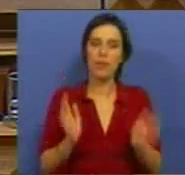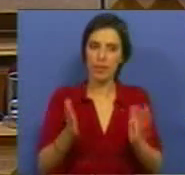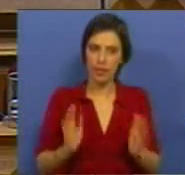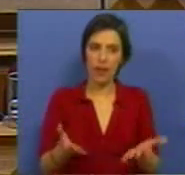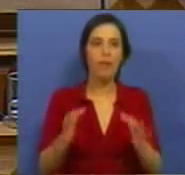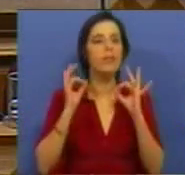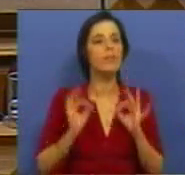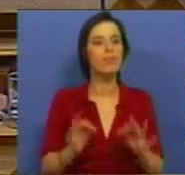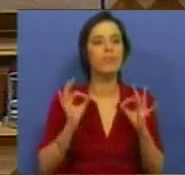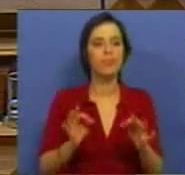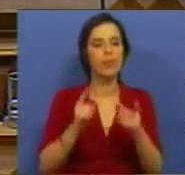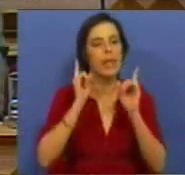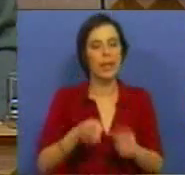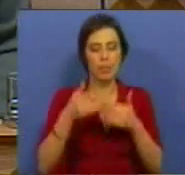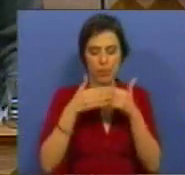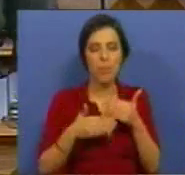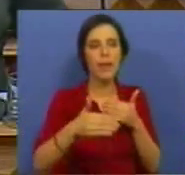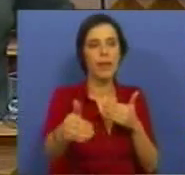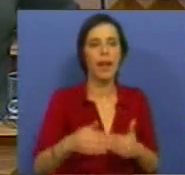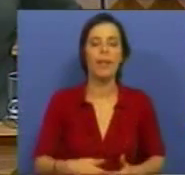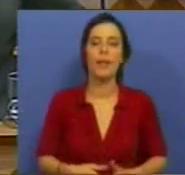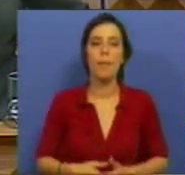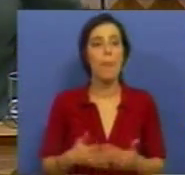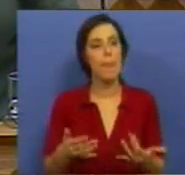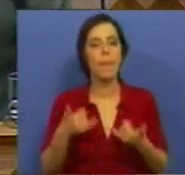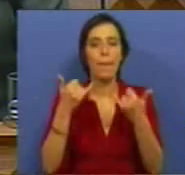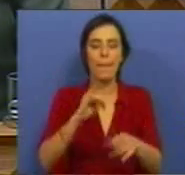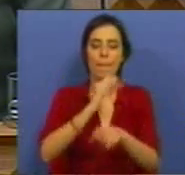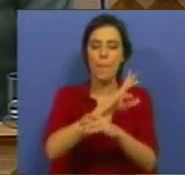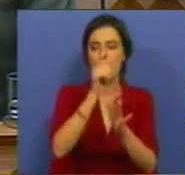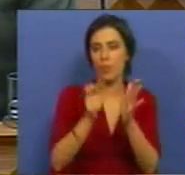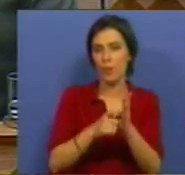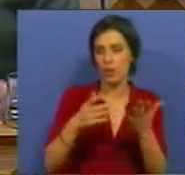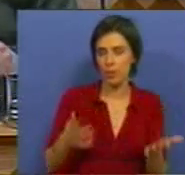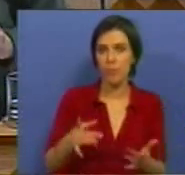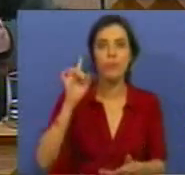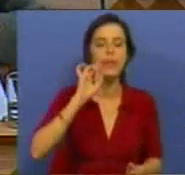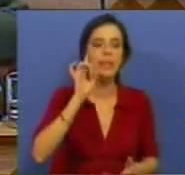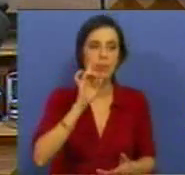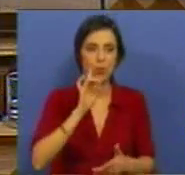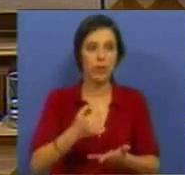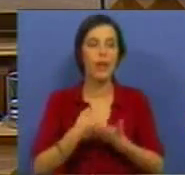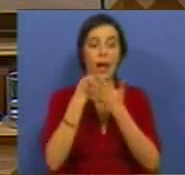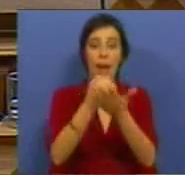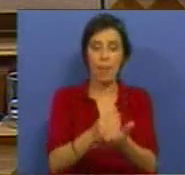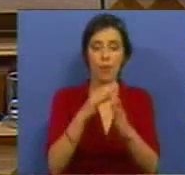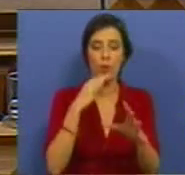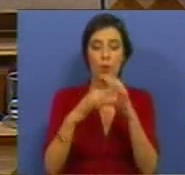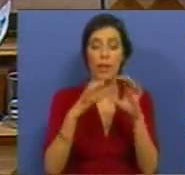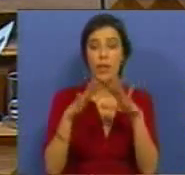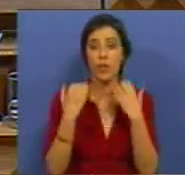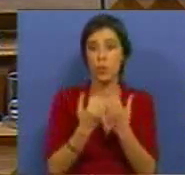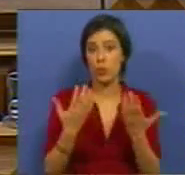ser devidamente implementada. Depois, outro aspecto importante, que é os apoios à comunicação